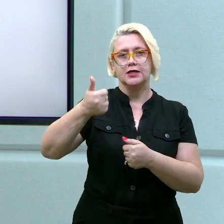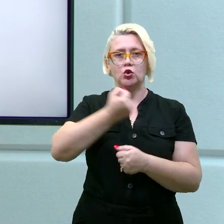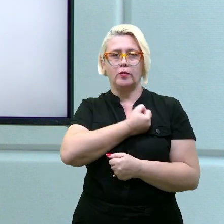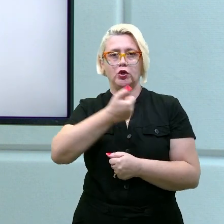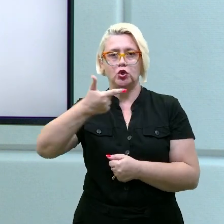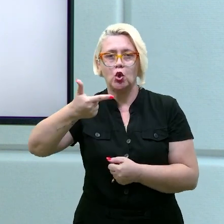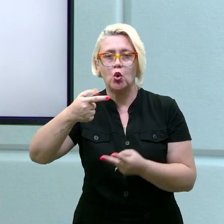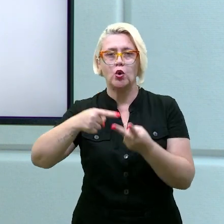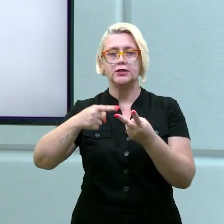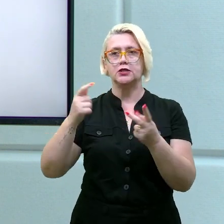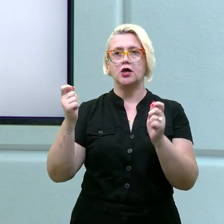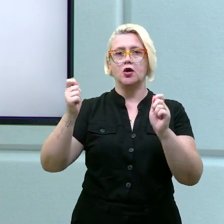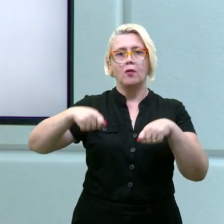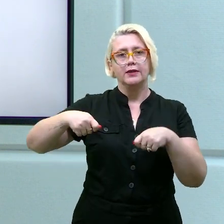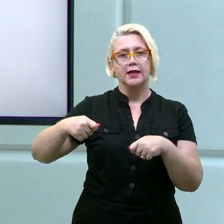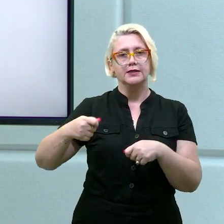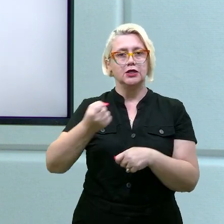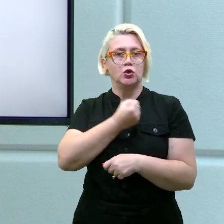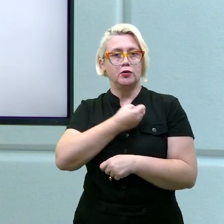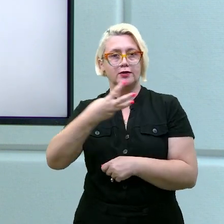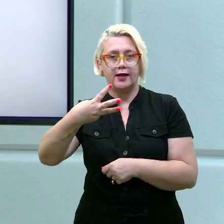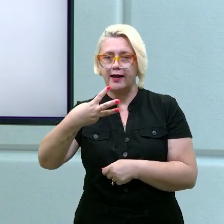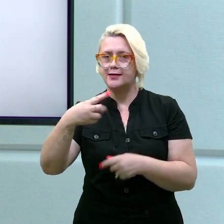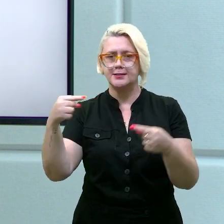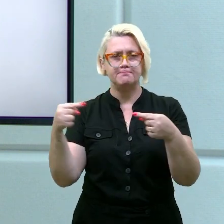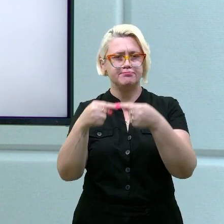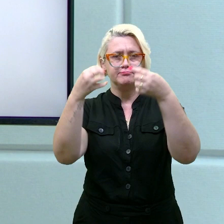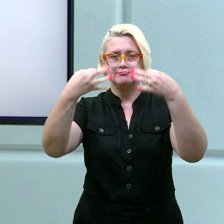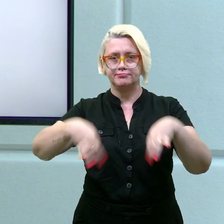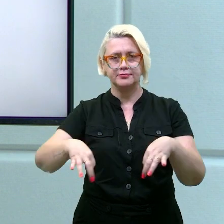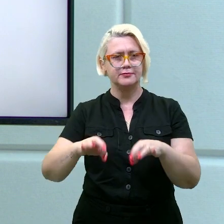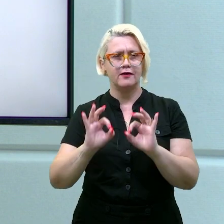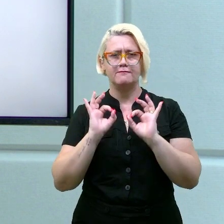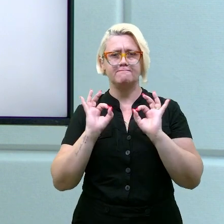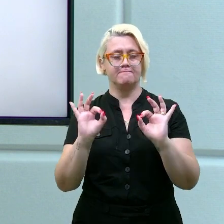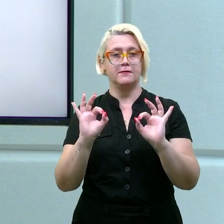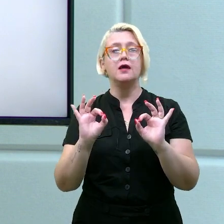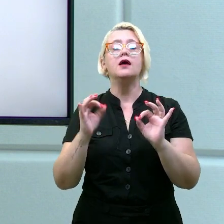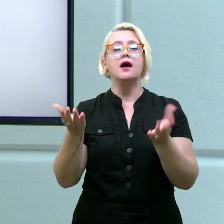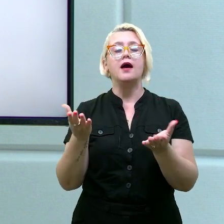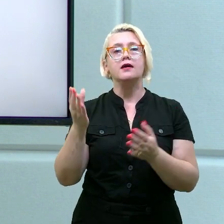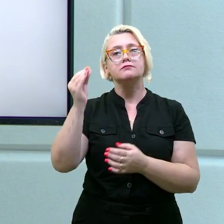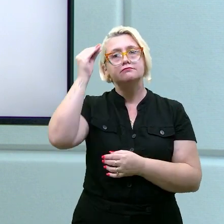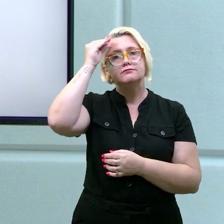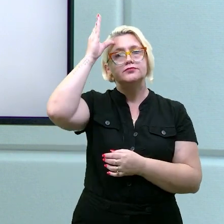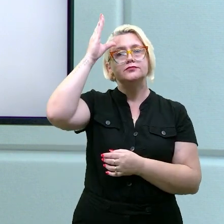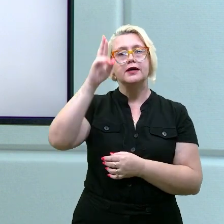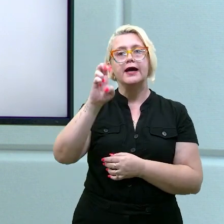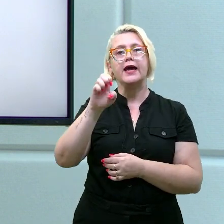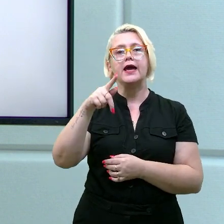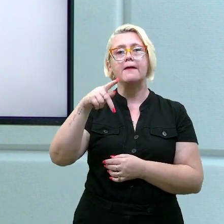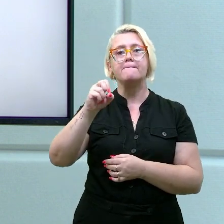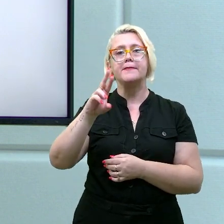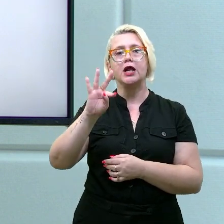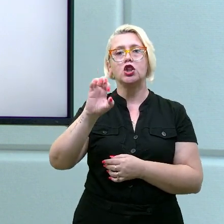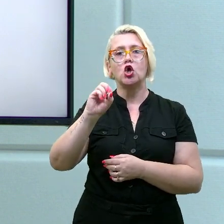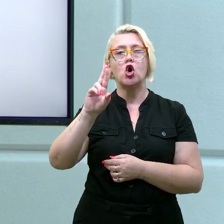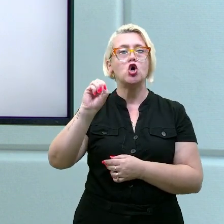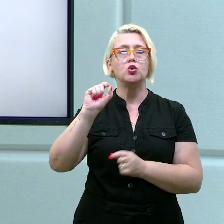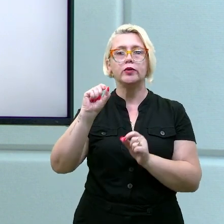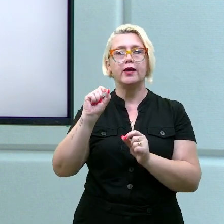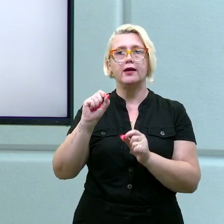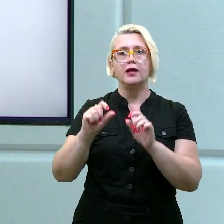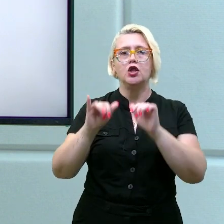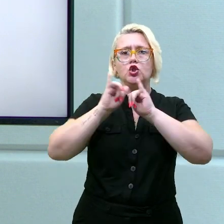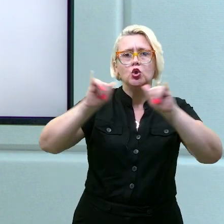3, gente, é tudo de bom, certo? E o repertório? O é o repertório mesmo? Uma notícia, uma